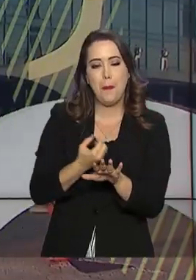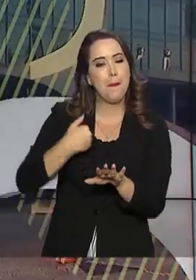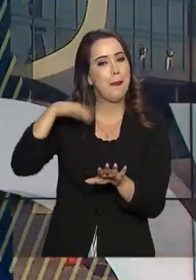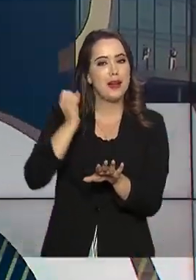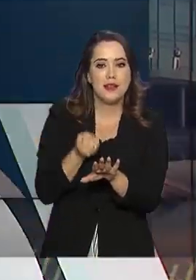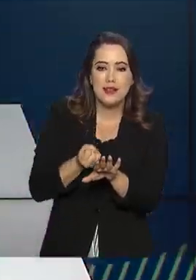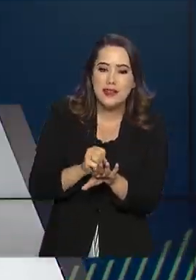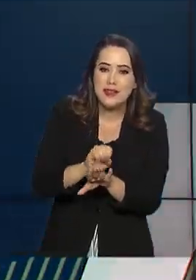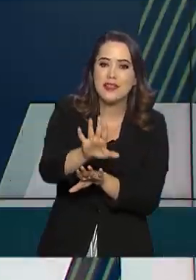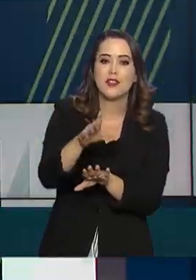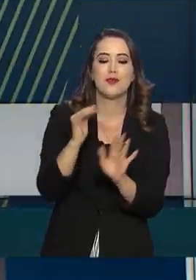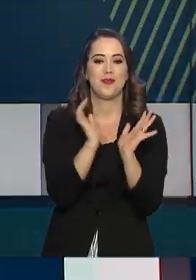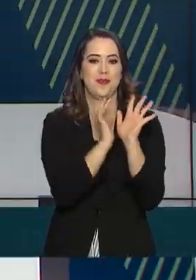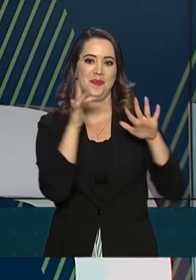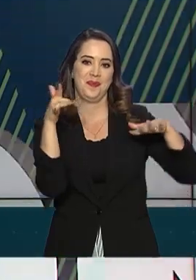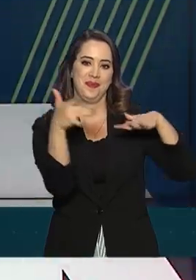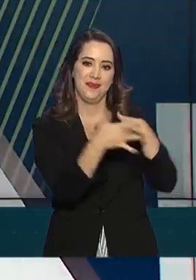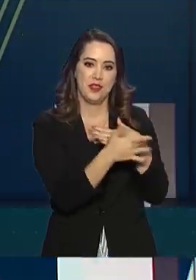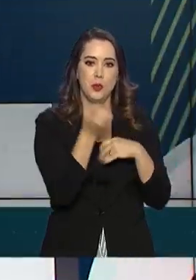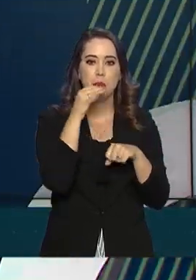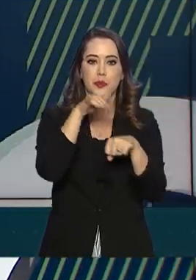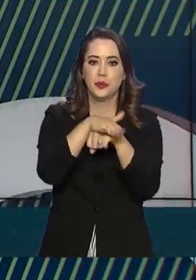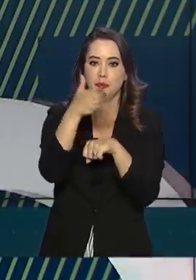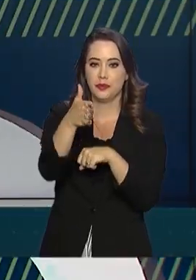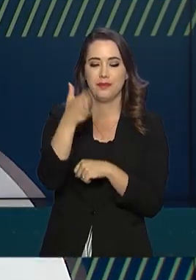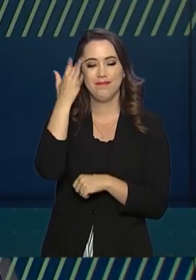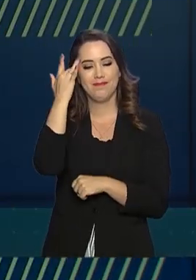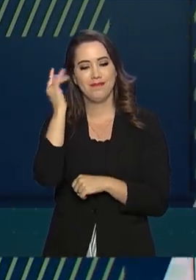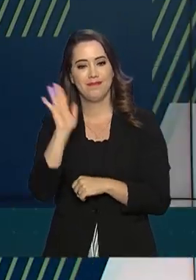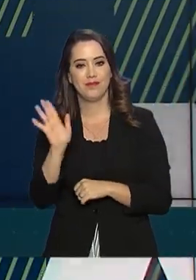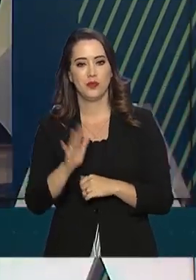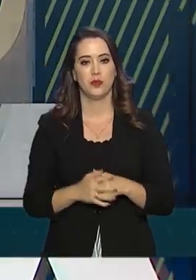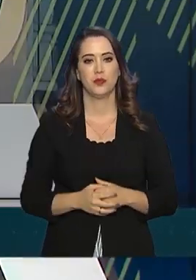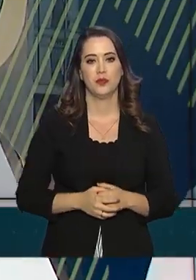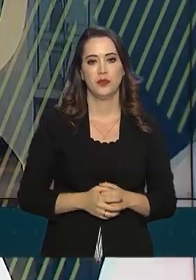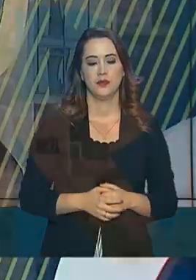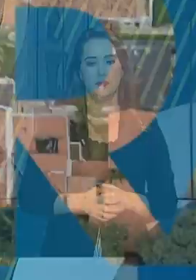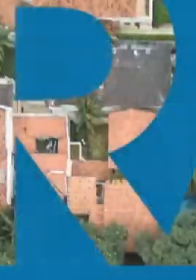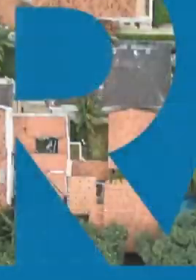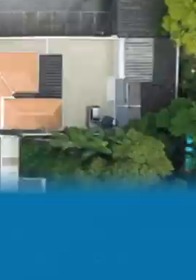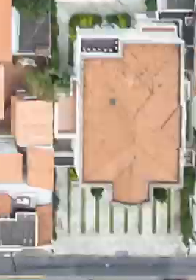notícias nas nossas redes sociais. Uma boa noite para você. Nos vemos amanhã.